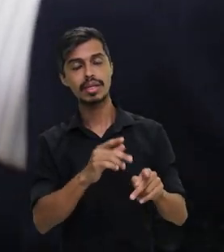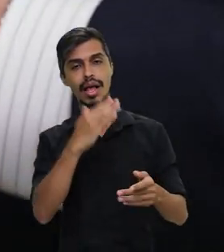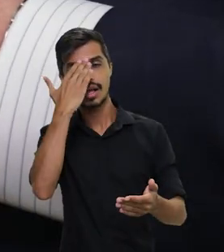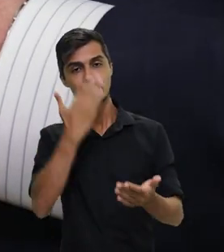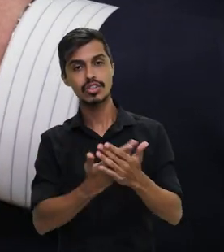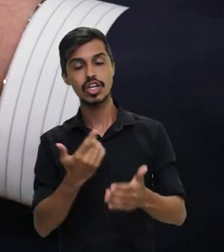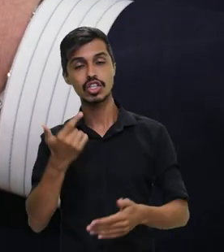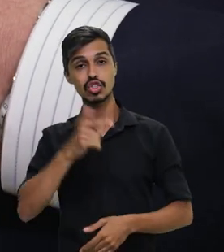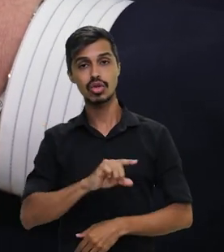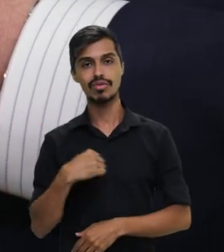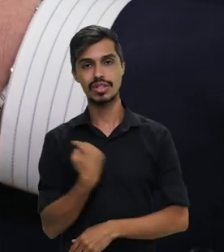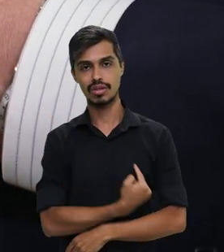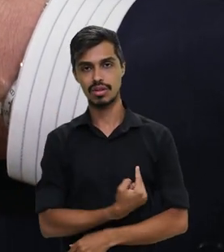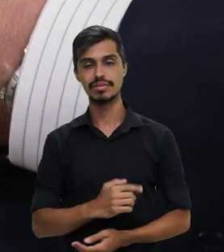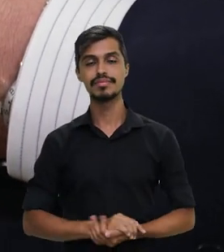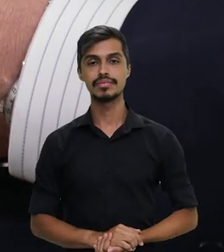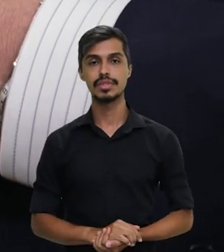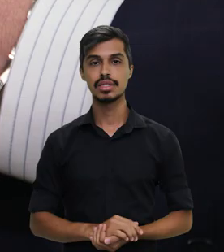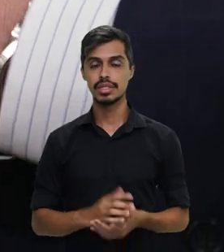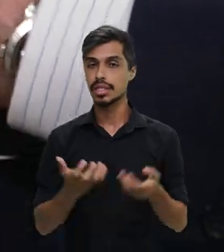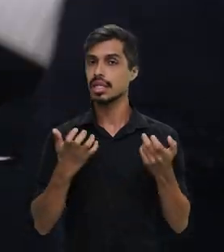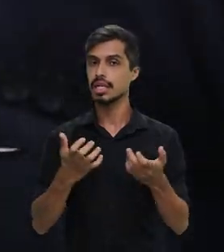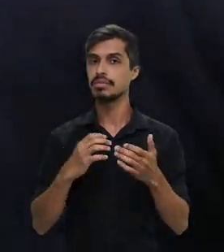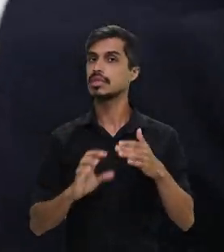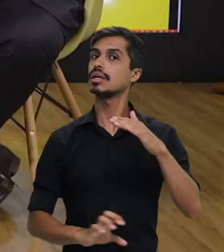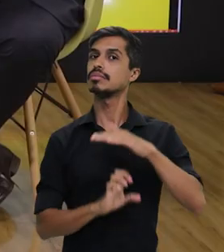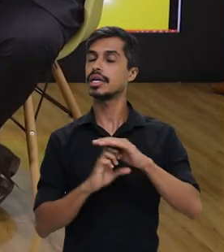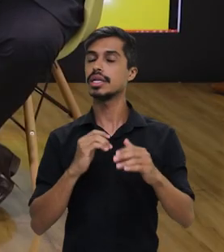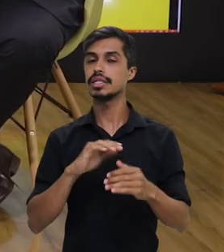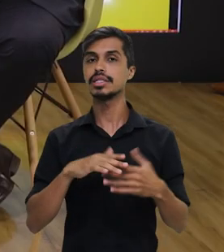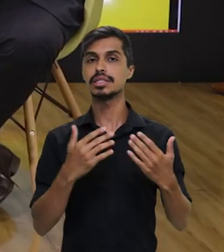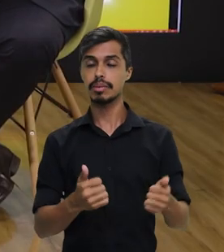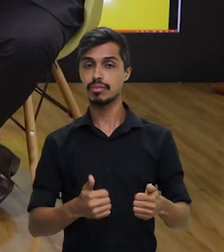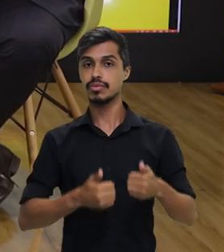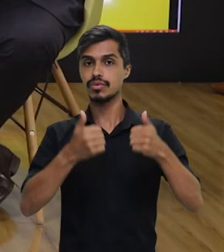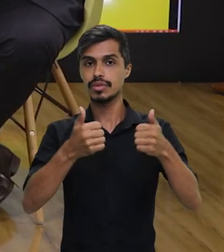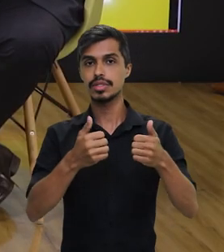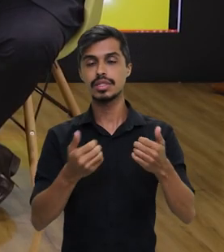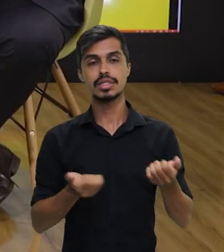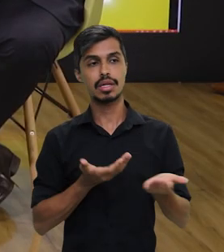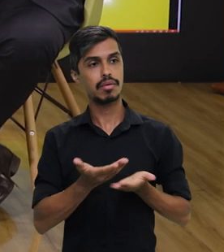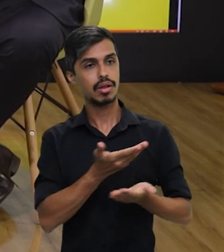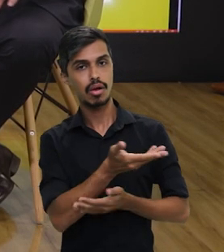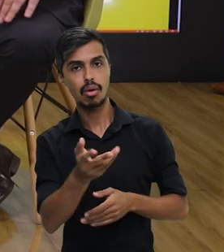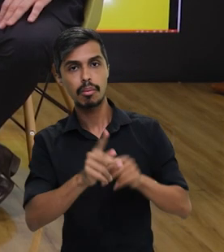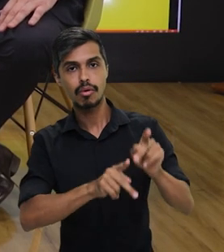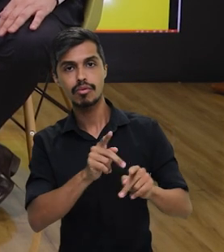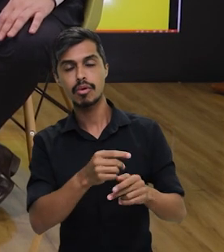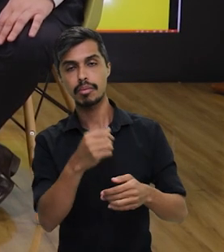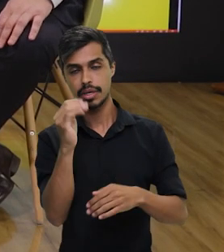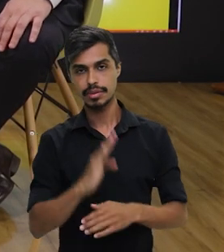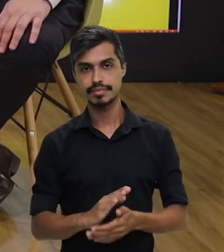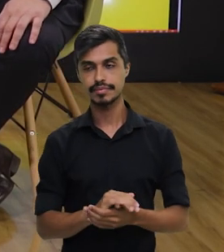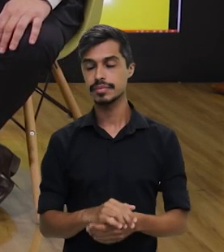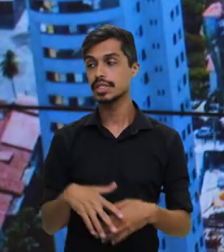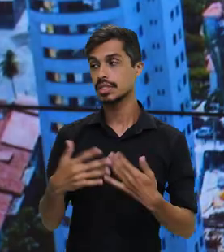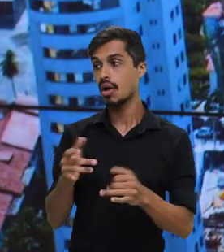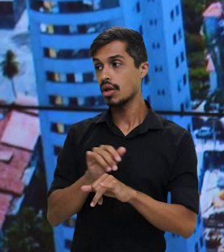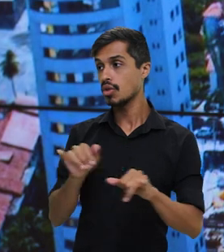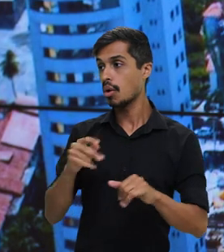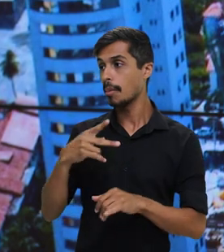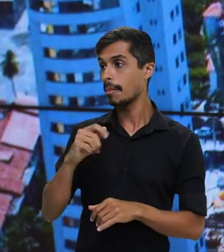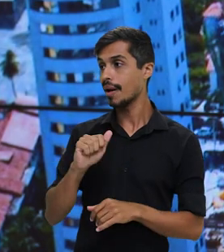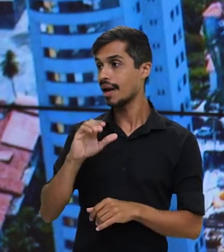nós estamos muito imbuídos de colocar a empresa cada vez mais a serviço do povo brasileiro. Foi anunciado recentemente o PAC,